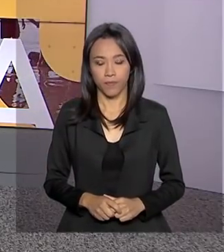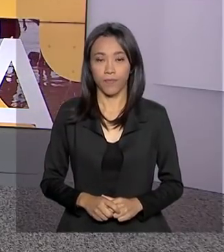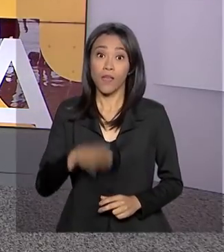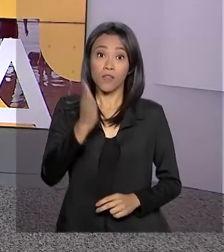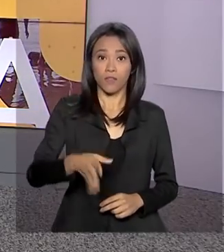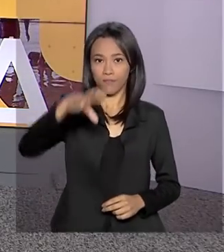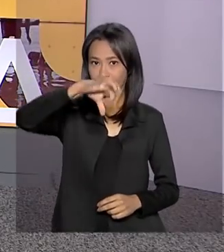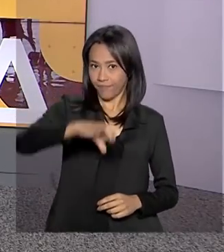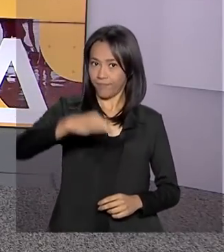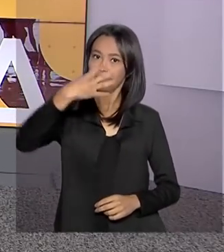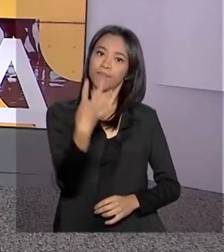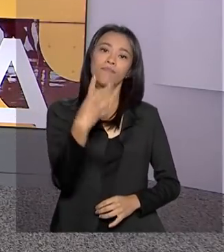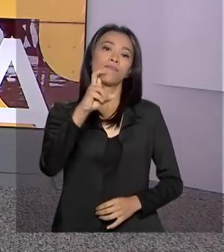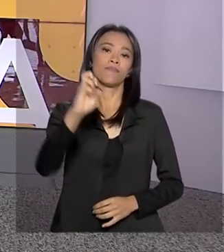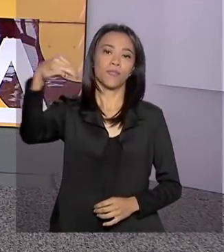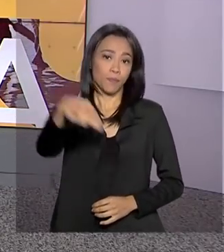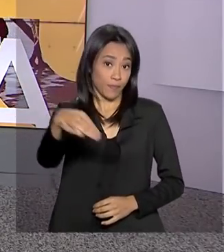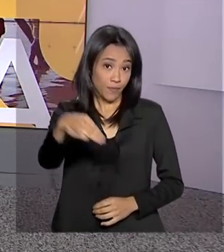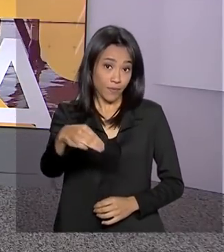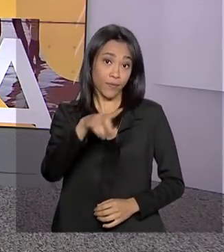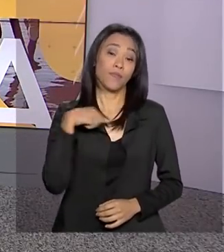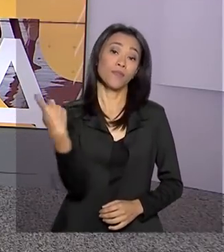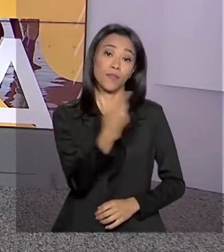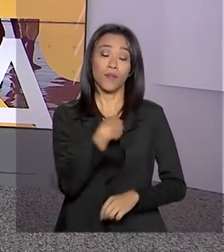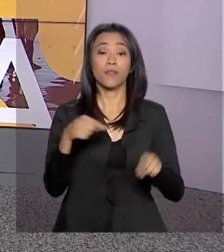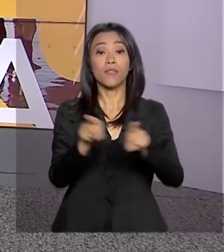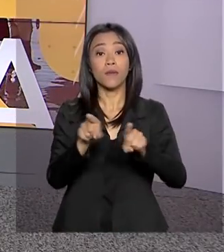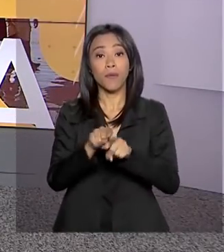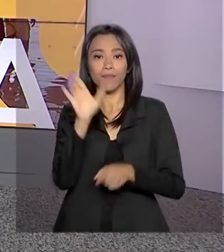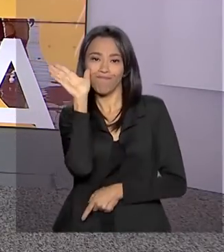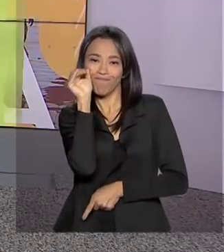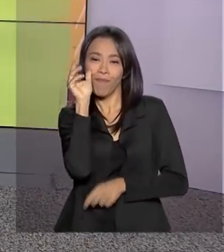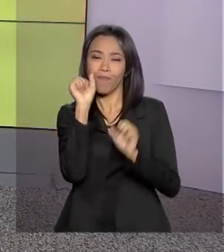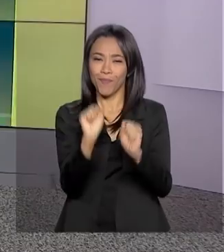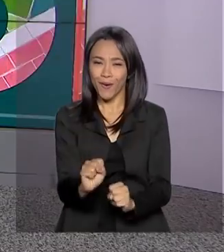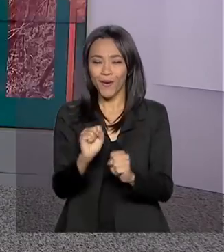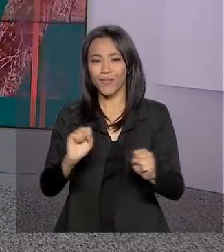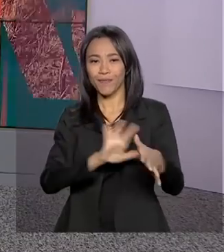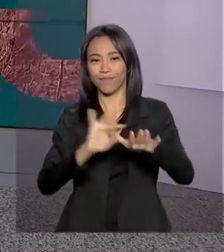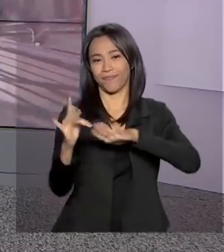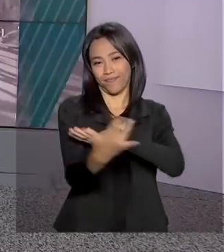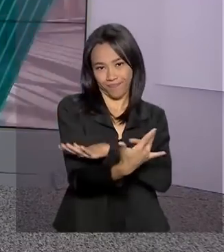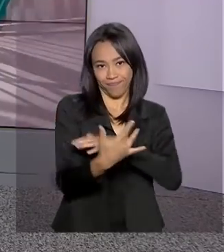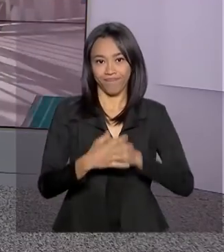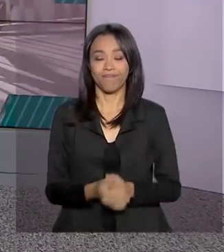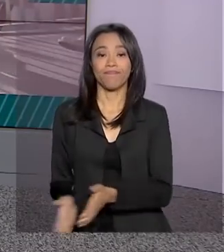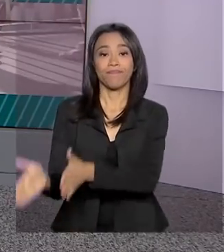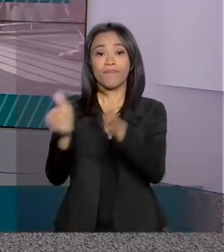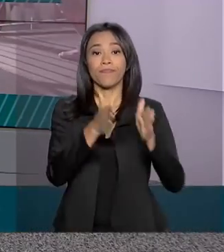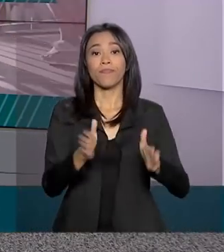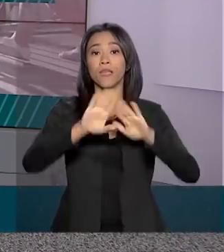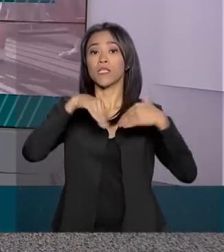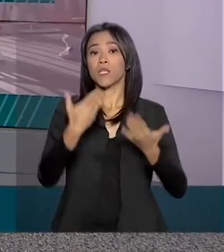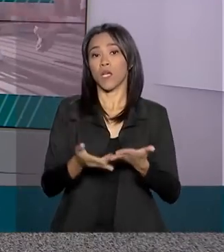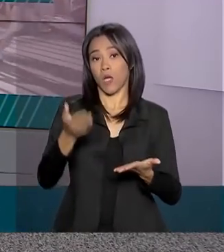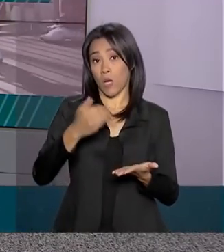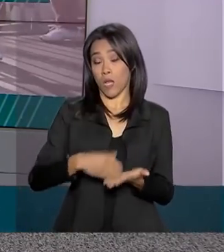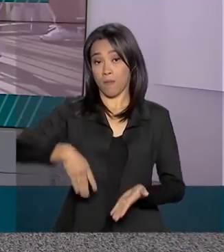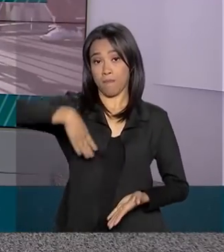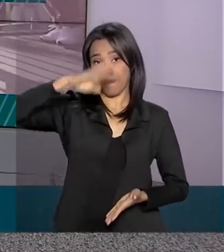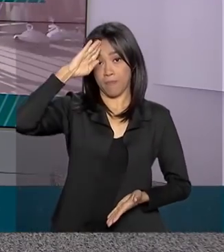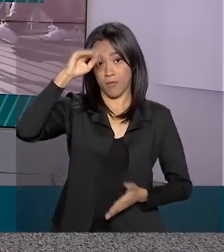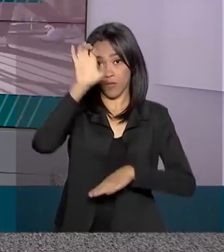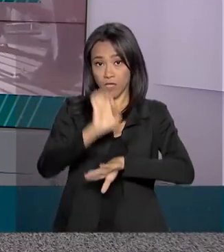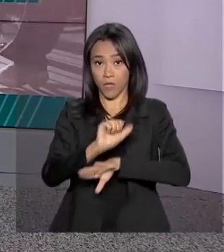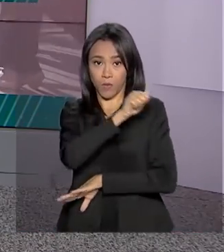São 9 horas e 45 minutos e nós também estamos ao vivo pelas nossas redes sociais. O Colégio Militar do Rio de Janeiro está completando